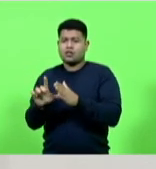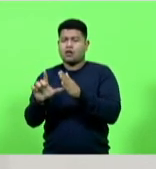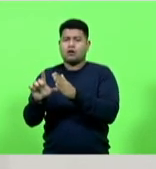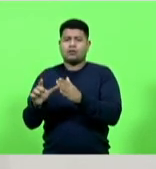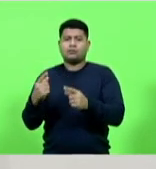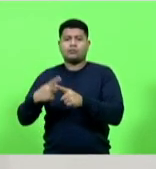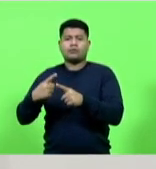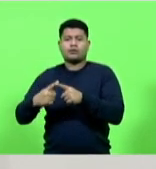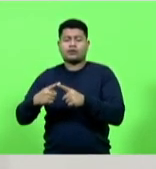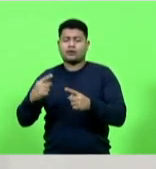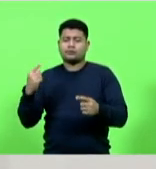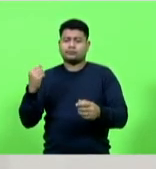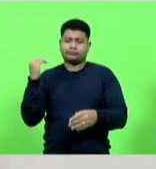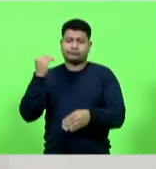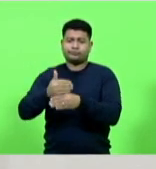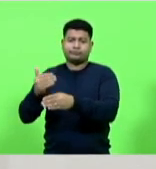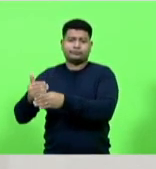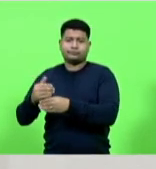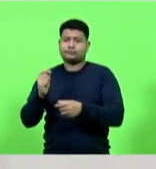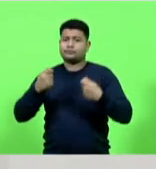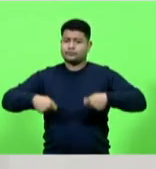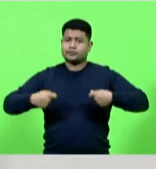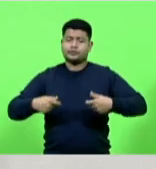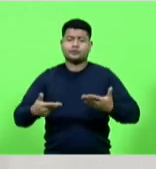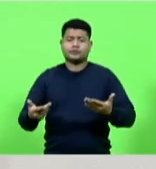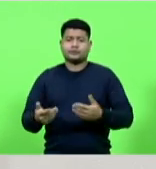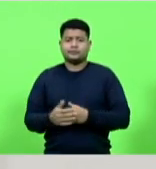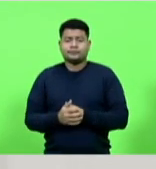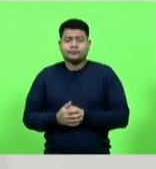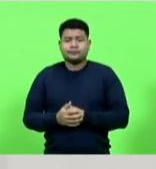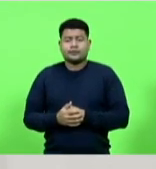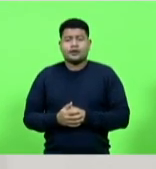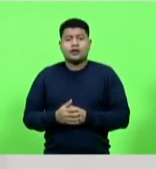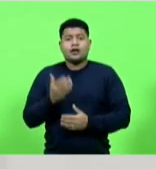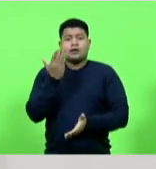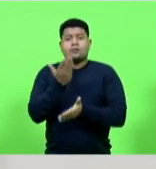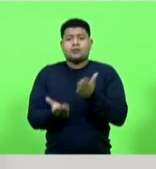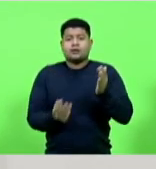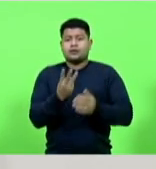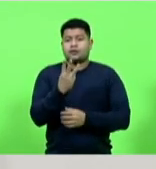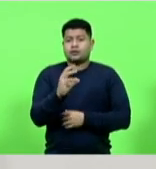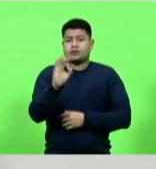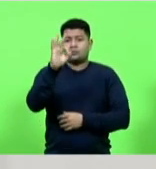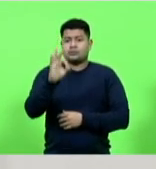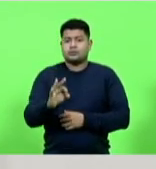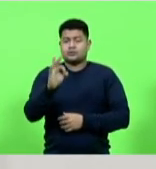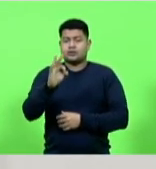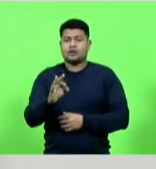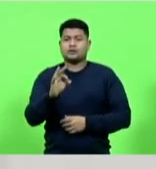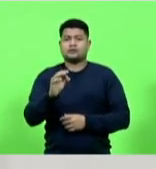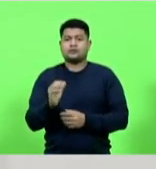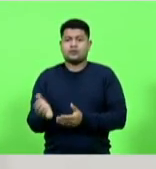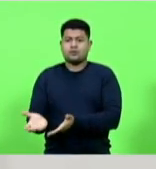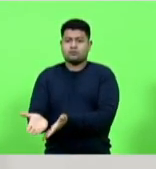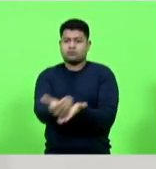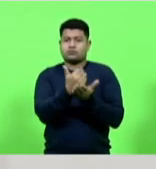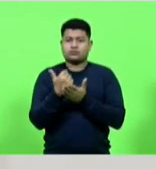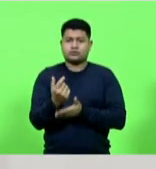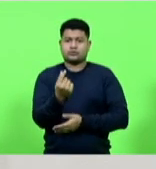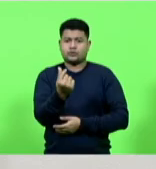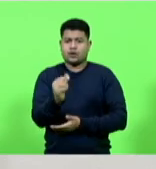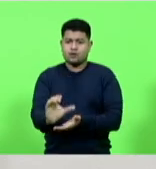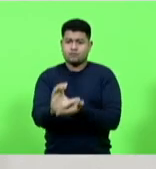serviços tivemos uma perda média de 30% do nosso faturamento o que nos obrigou a enxugar